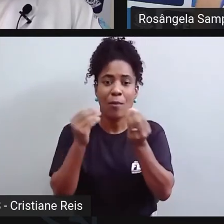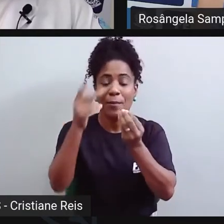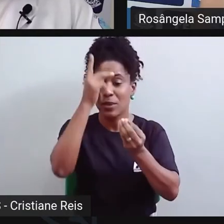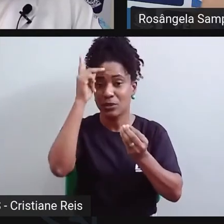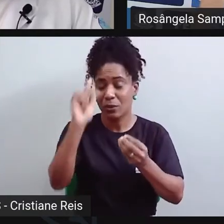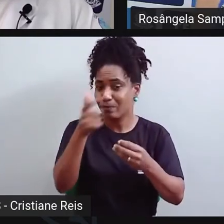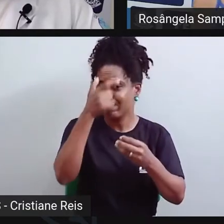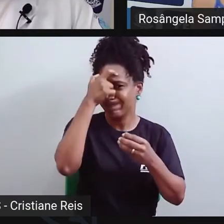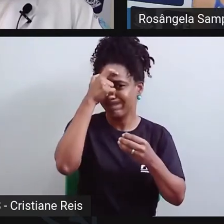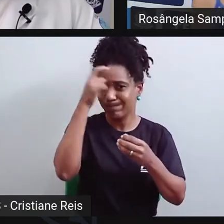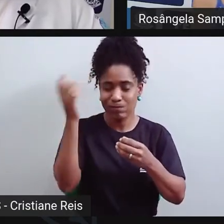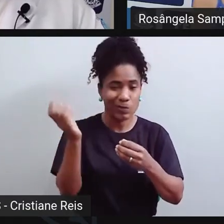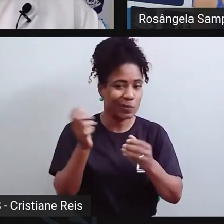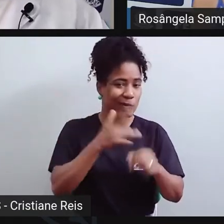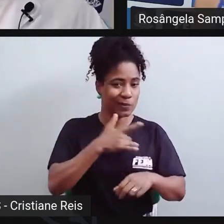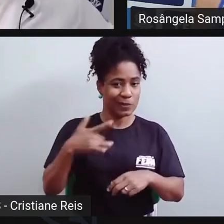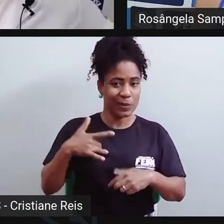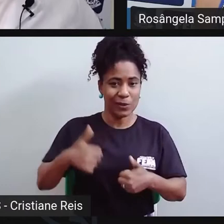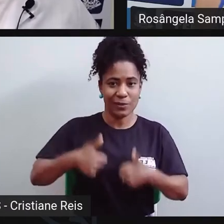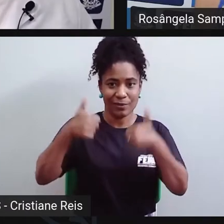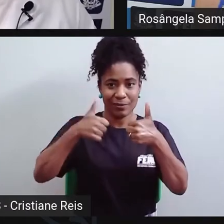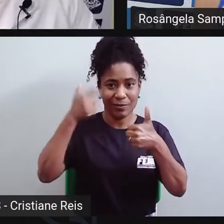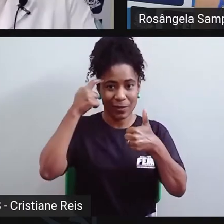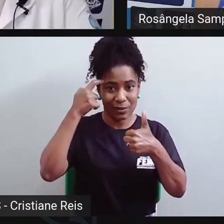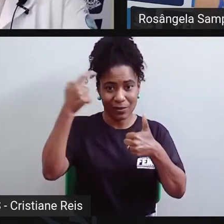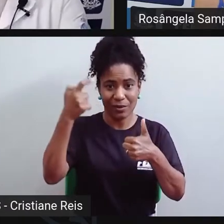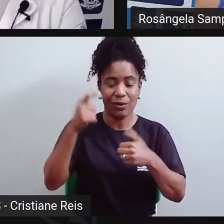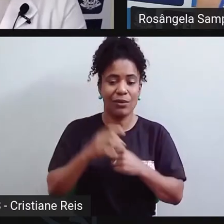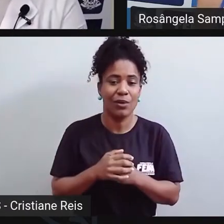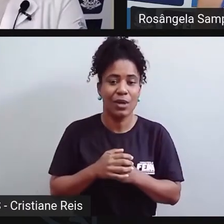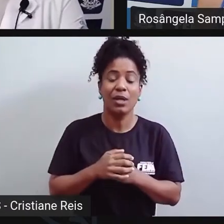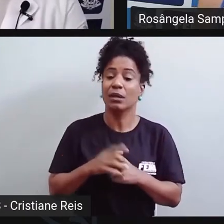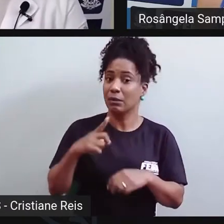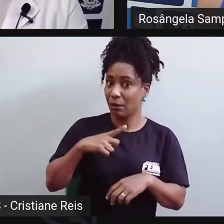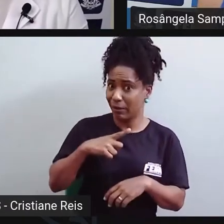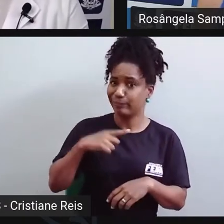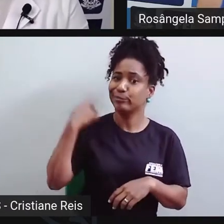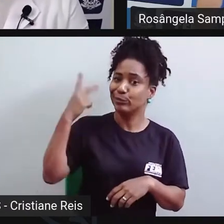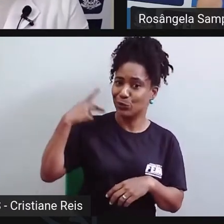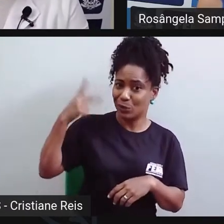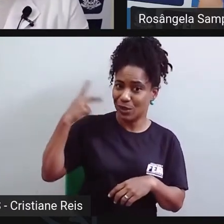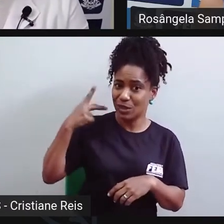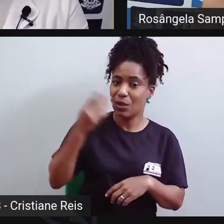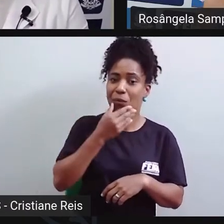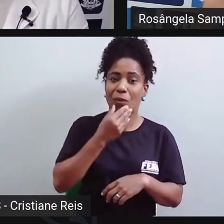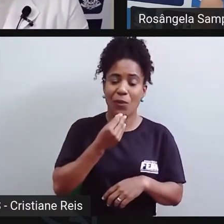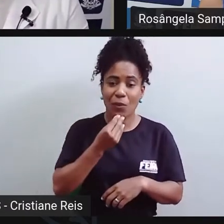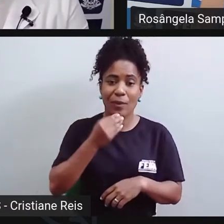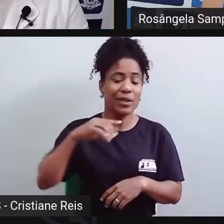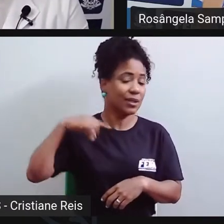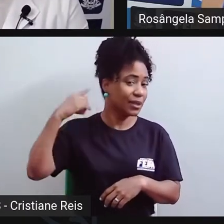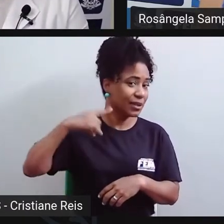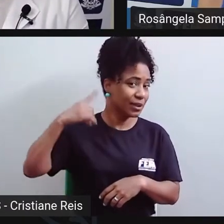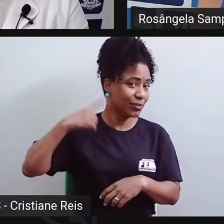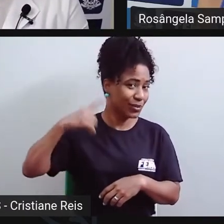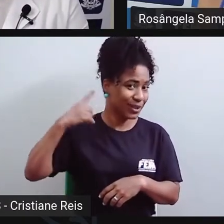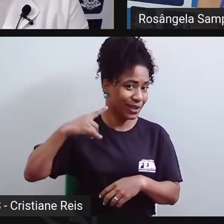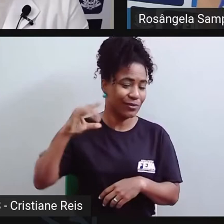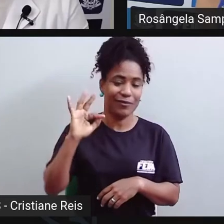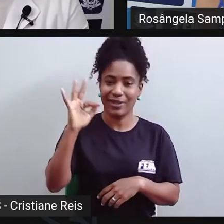E aí, eles se unem a Paulo Delgado, que um deputado federal, que passa a propor uma lei